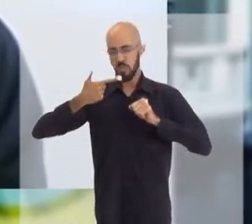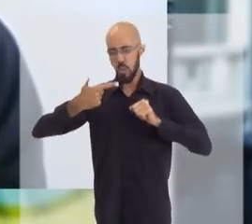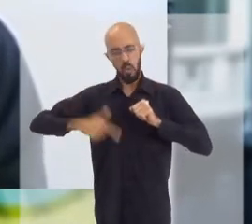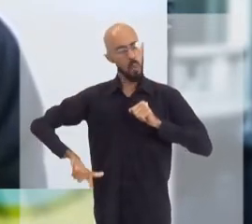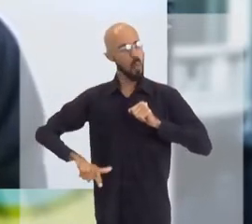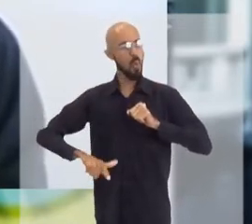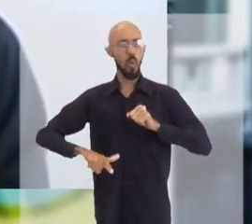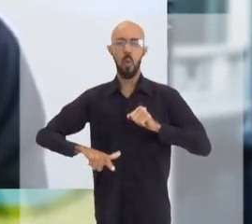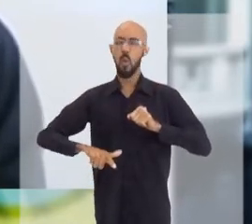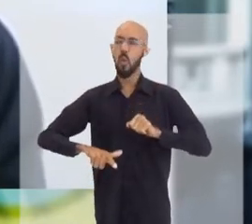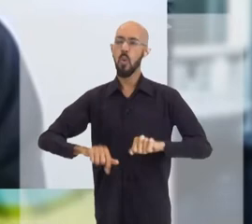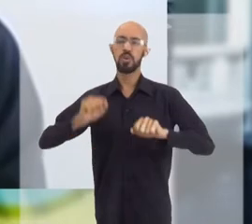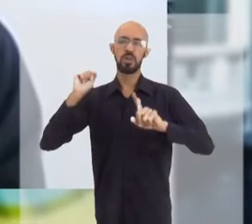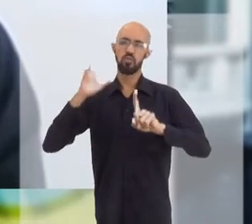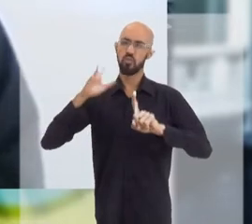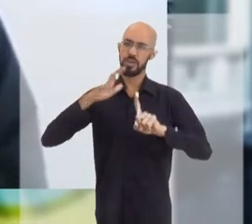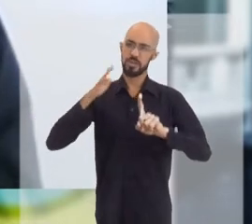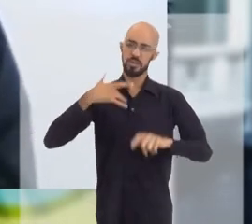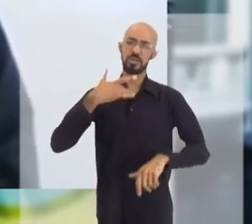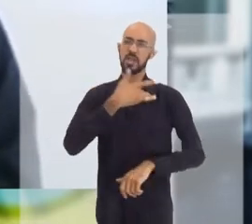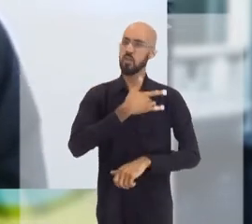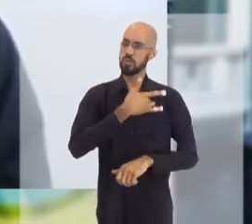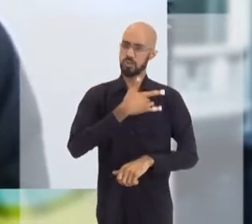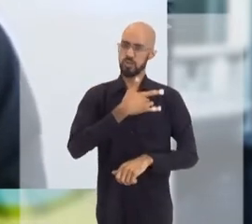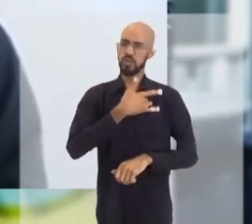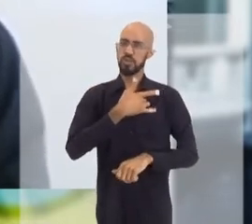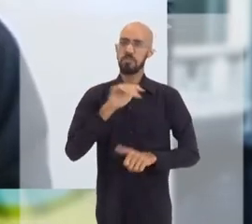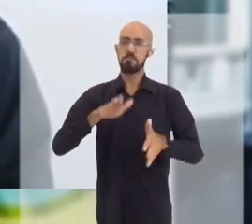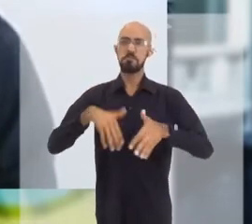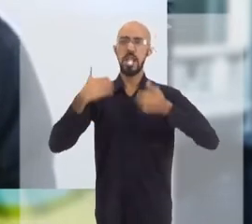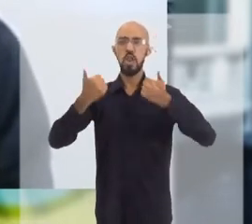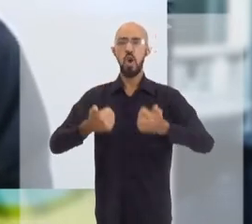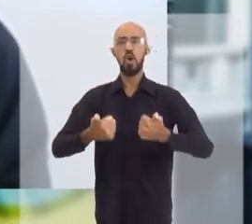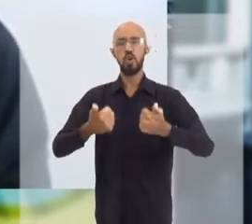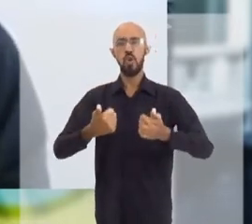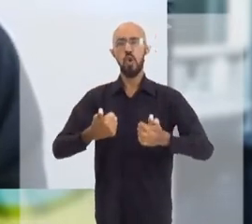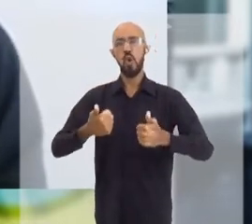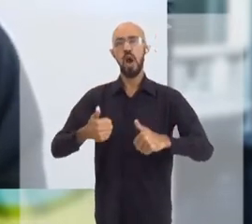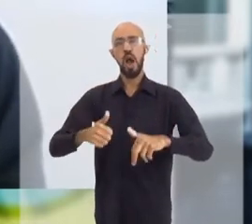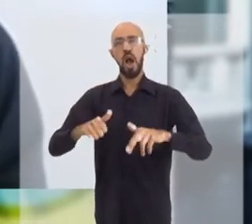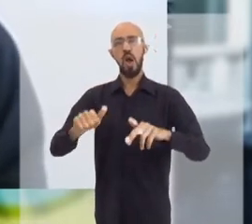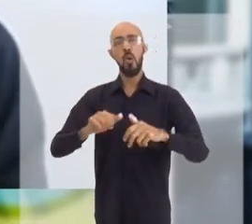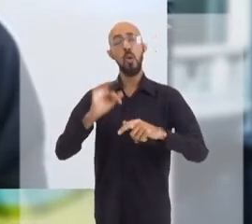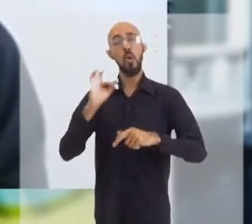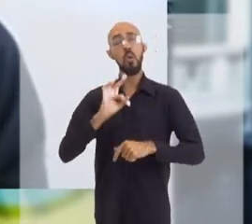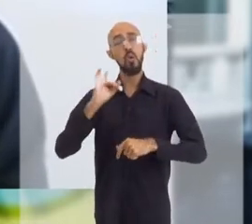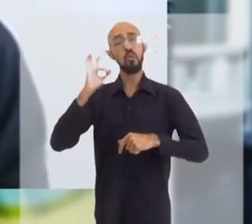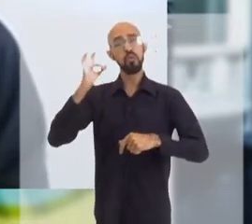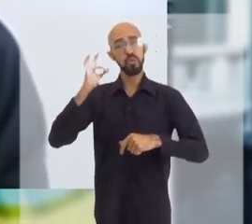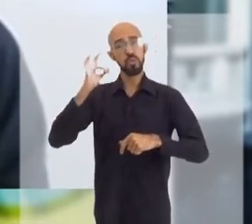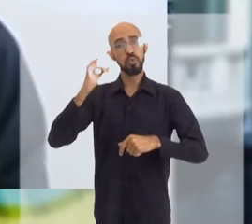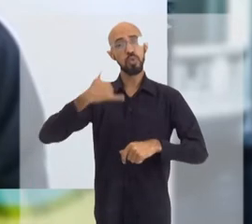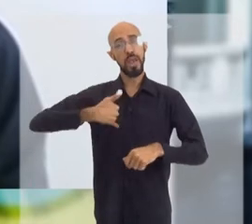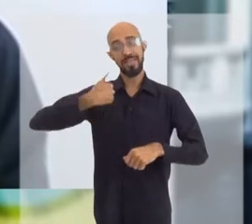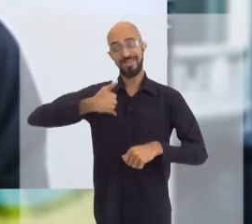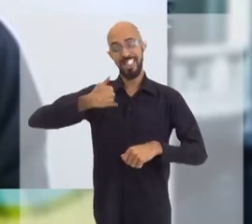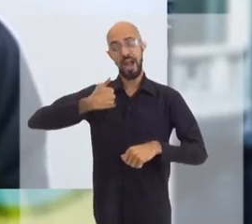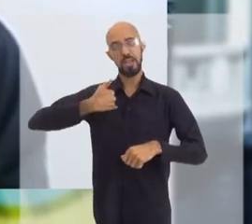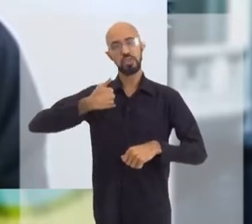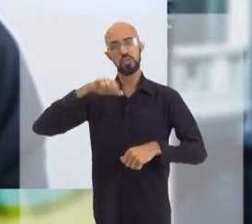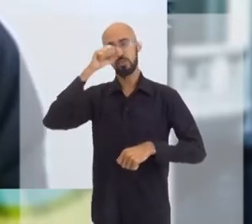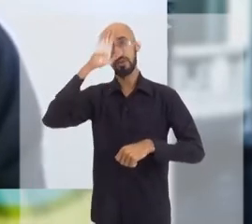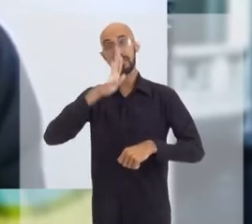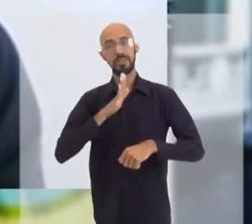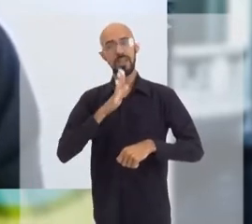em saúde, como as vacinas e a água potável, trouxe tanto impacto. Aumentou a expectativa de vida do brasileiro, aqui,